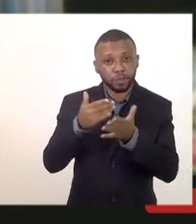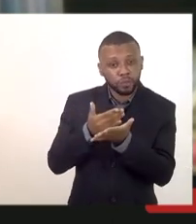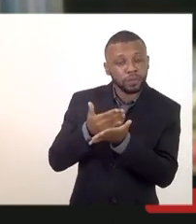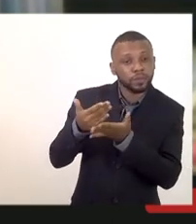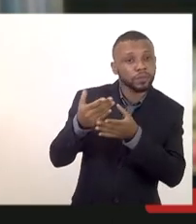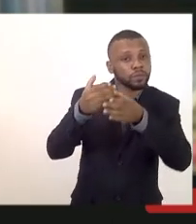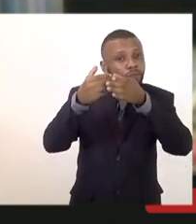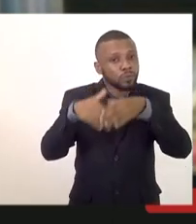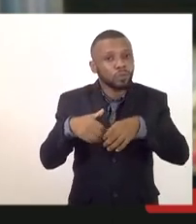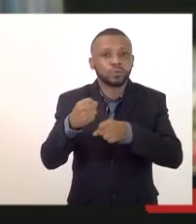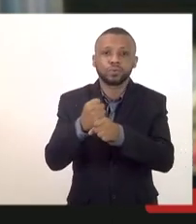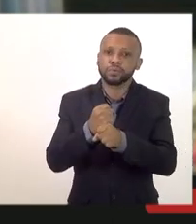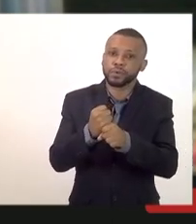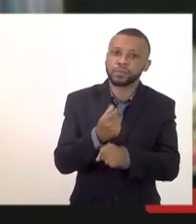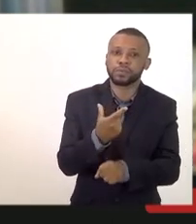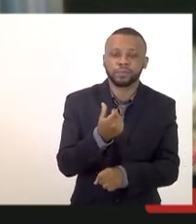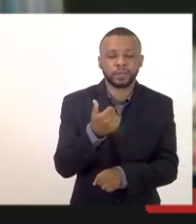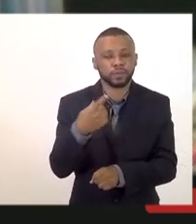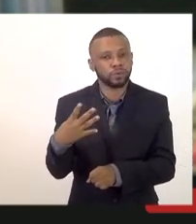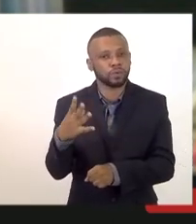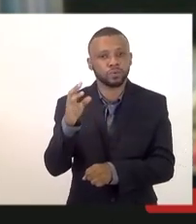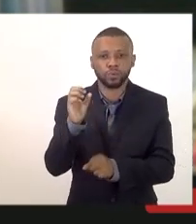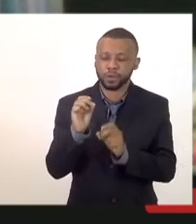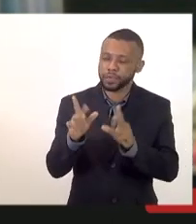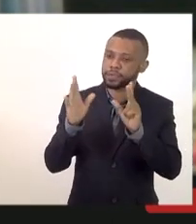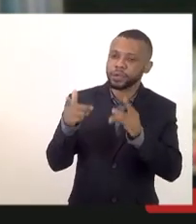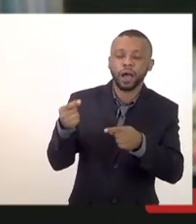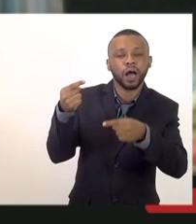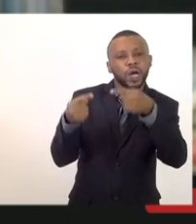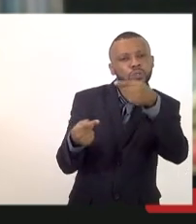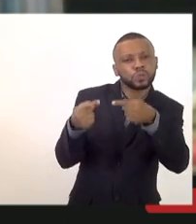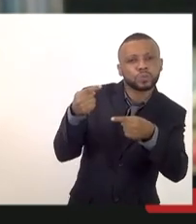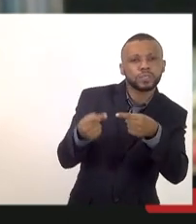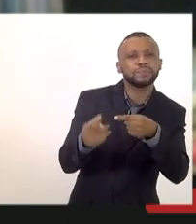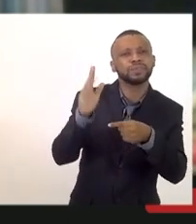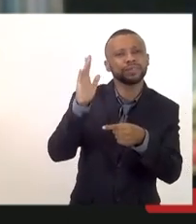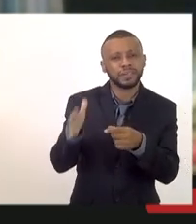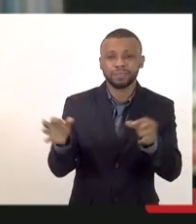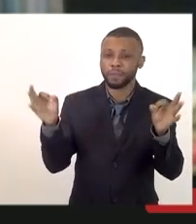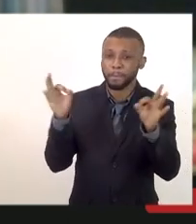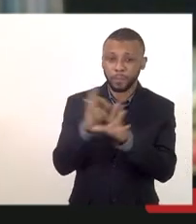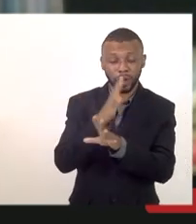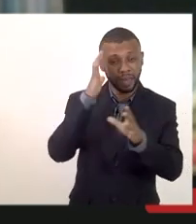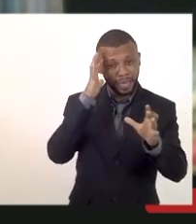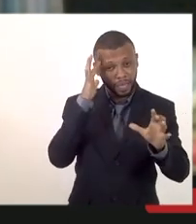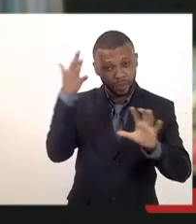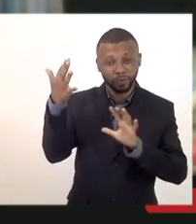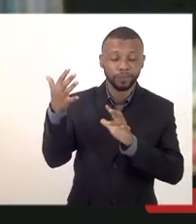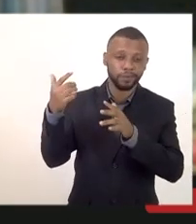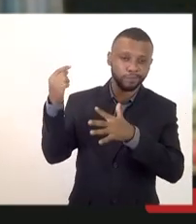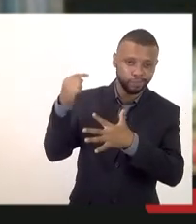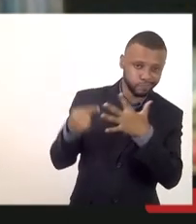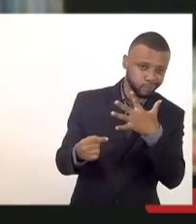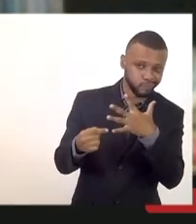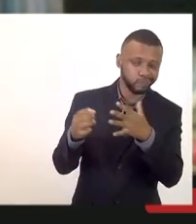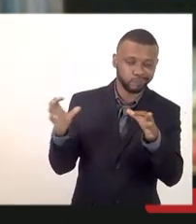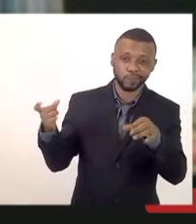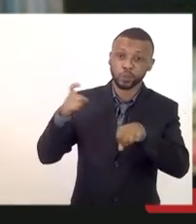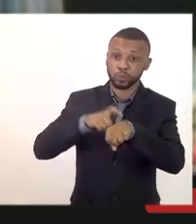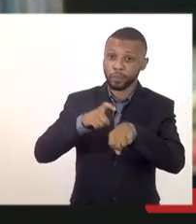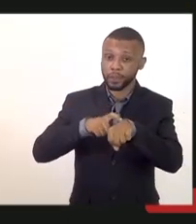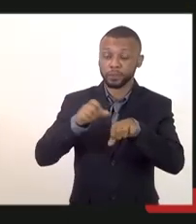2014 então isso aí já foi amplamente discutido durante aí a nossa audiência pública